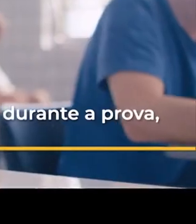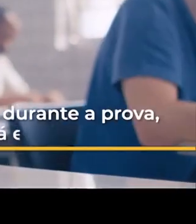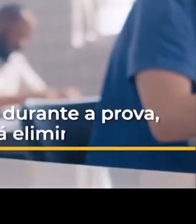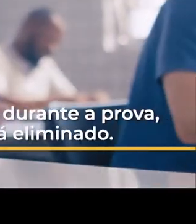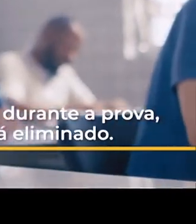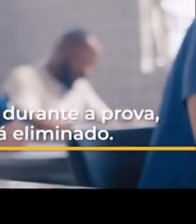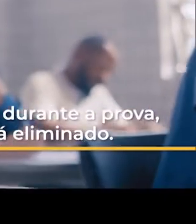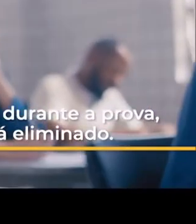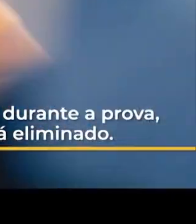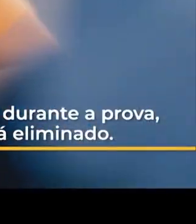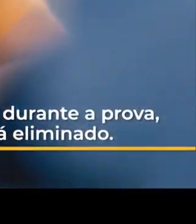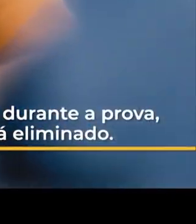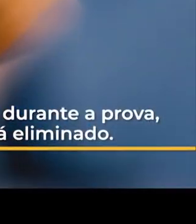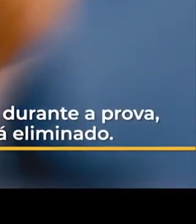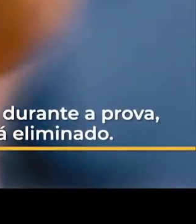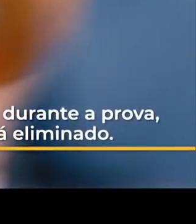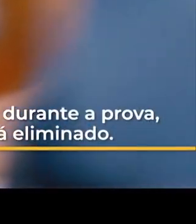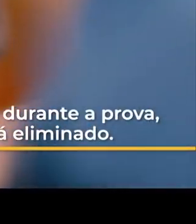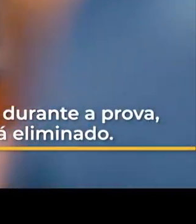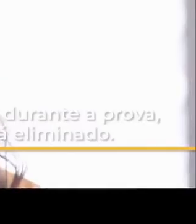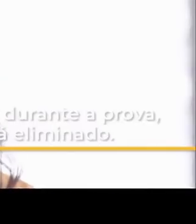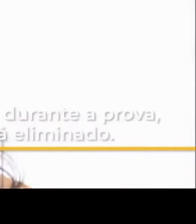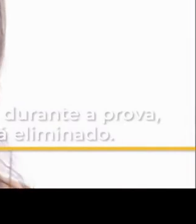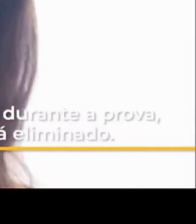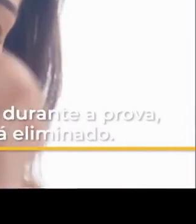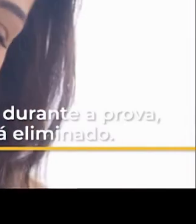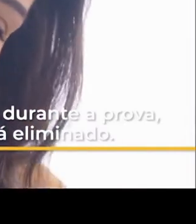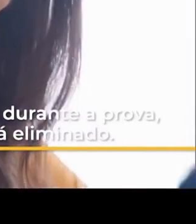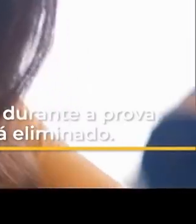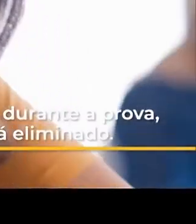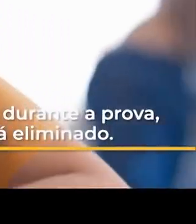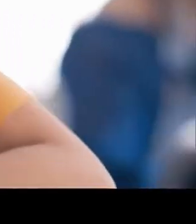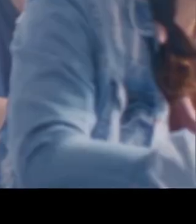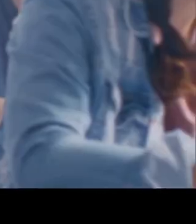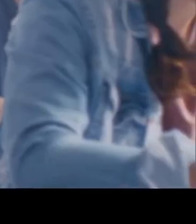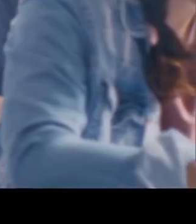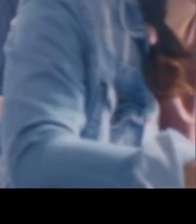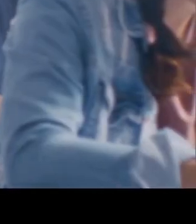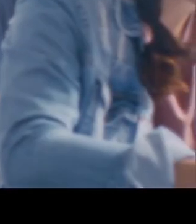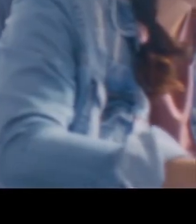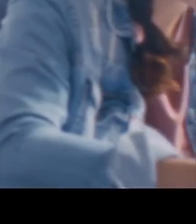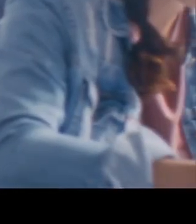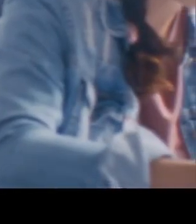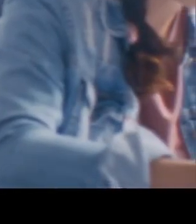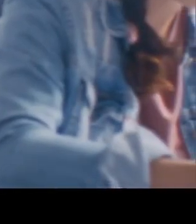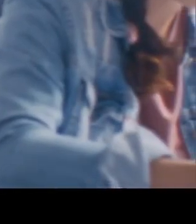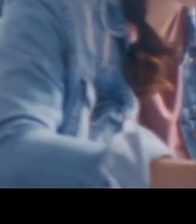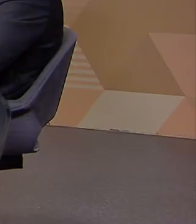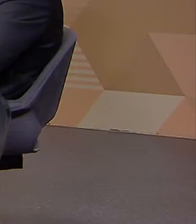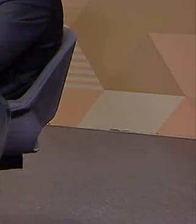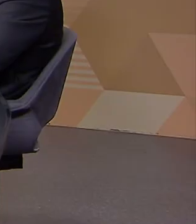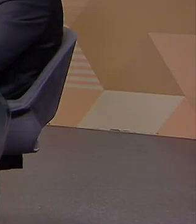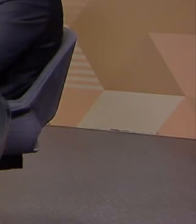Confira seu cartão de confirmação da inscrição, leve caneta esferográfica transparente de cor preta e não se atrase.